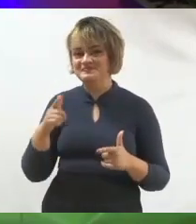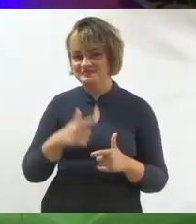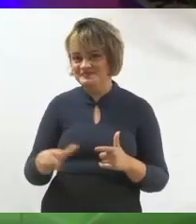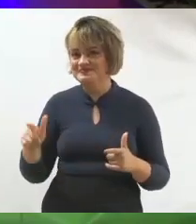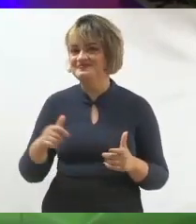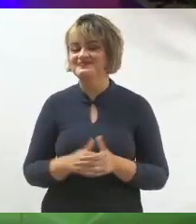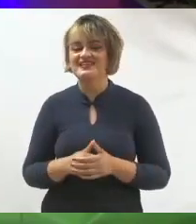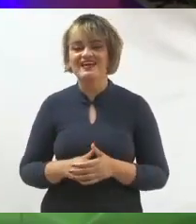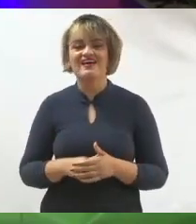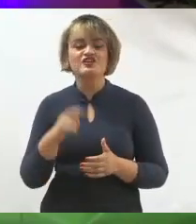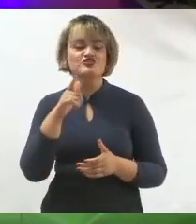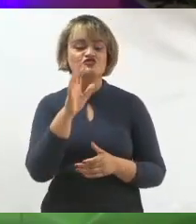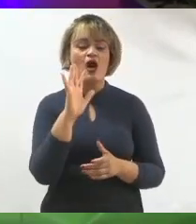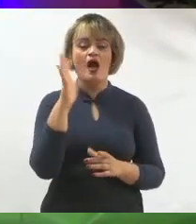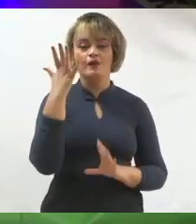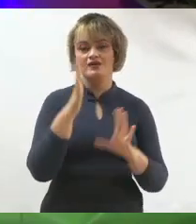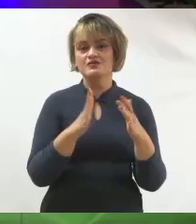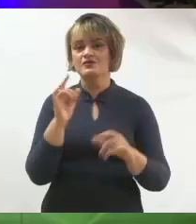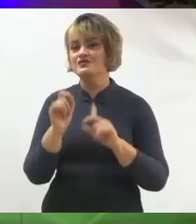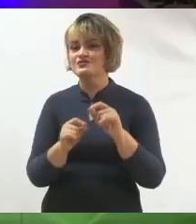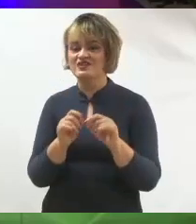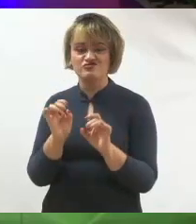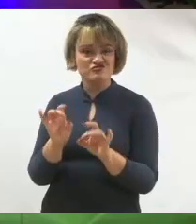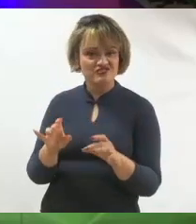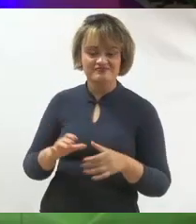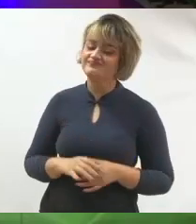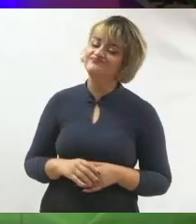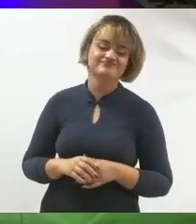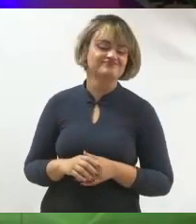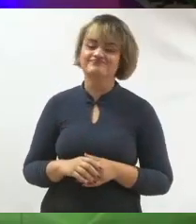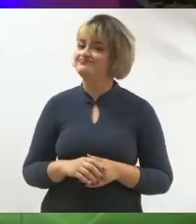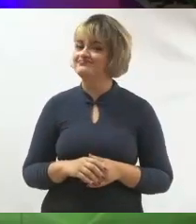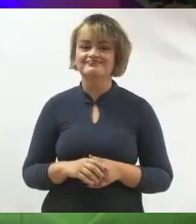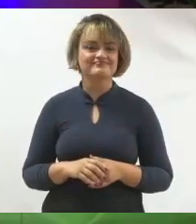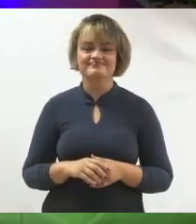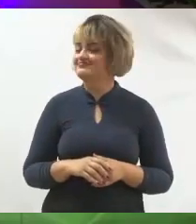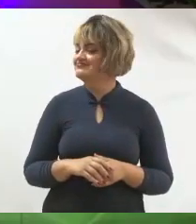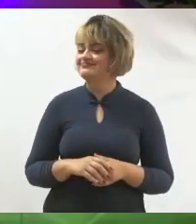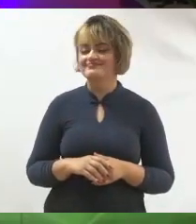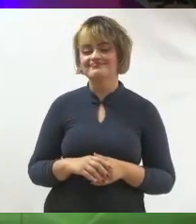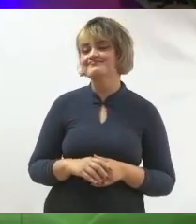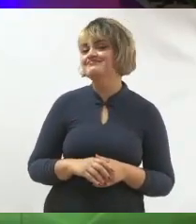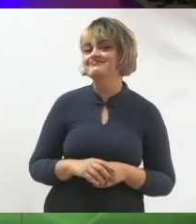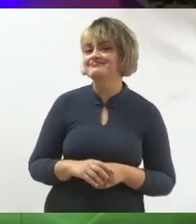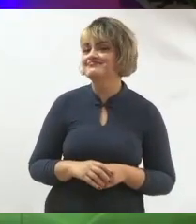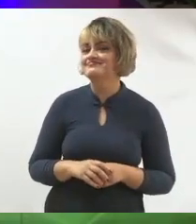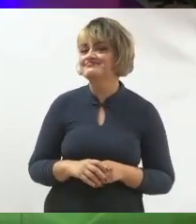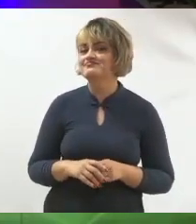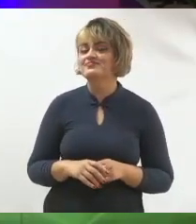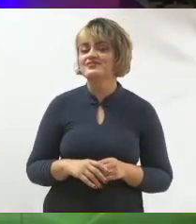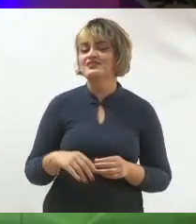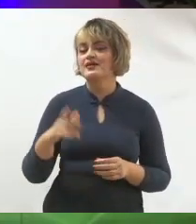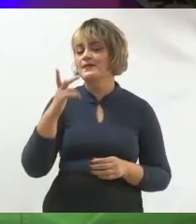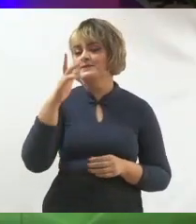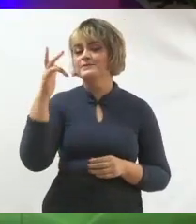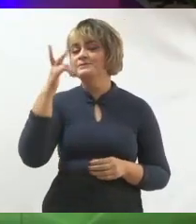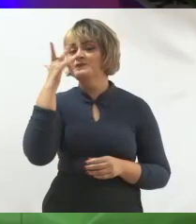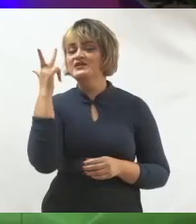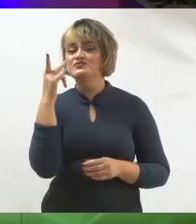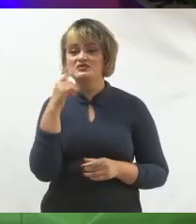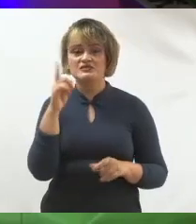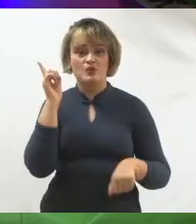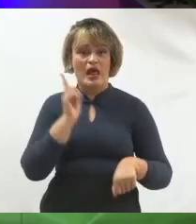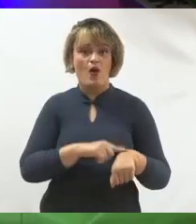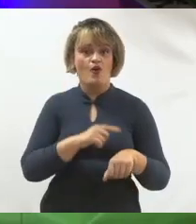base nos acontecimentos em tempo real. justamente pelo que eu expliquei. As pessoas não necessariamente estão ao